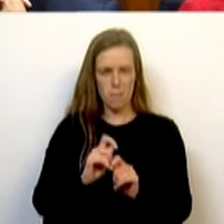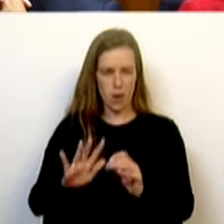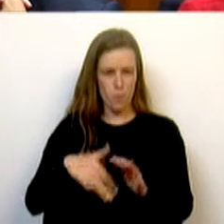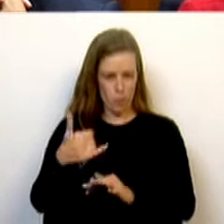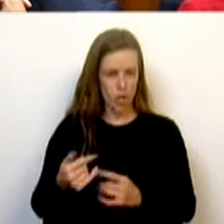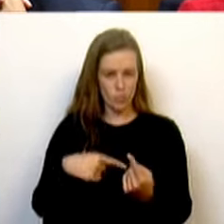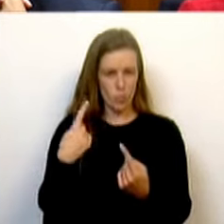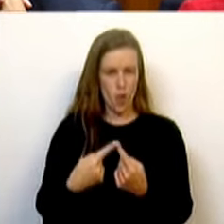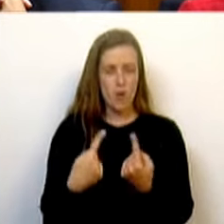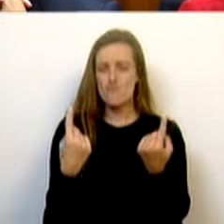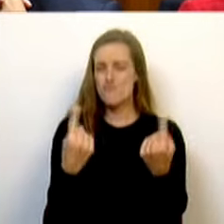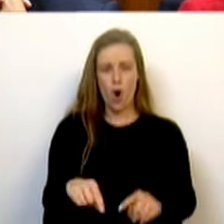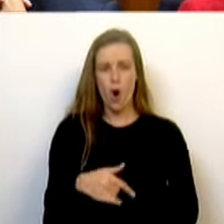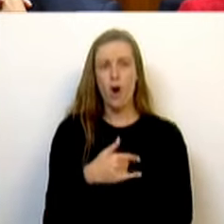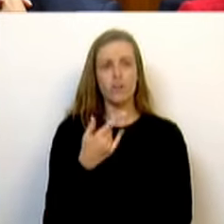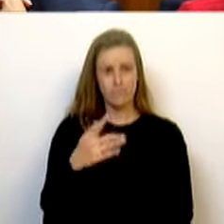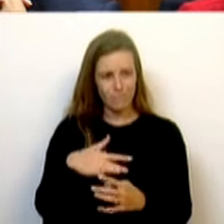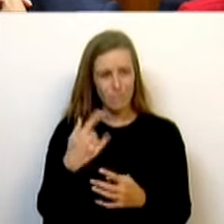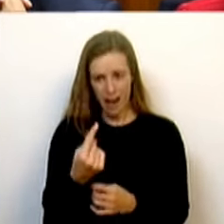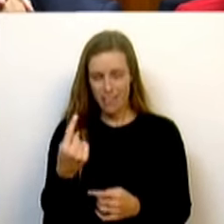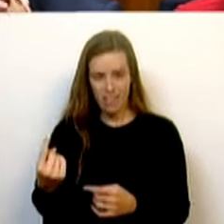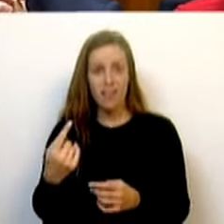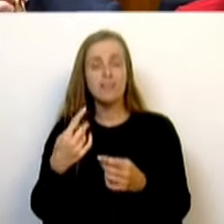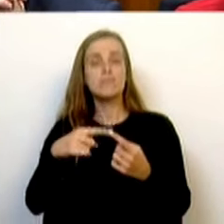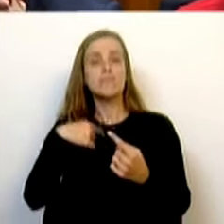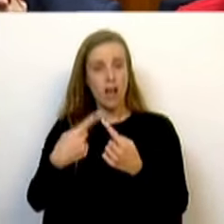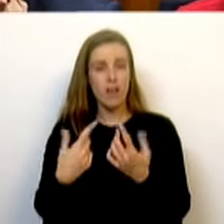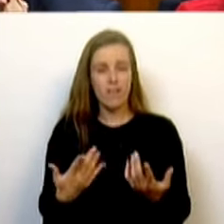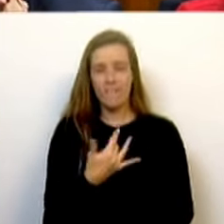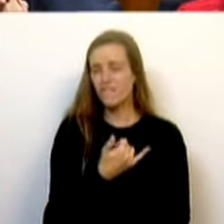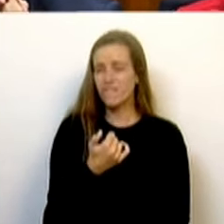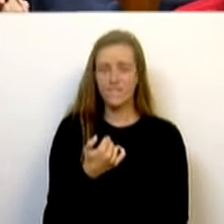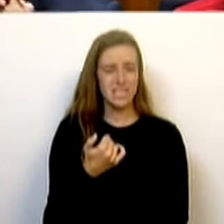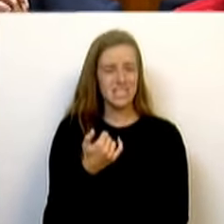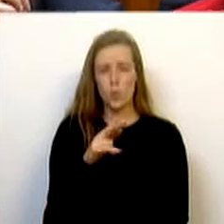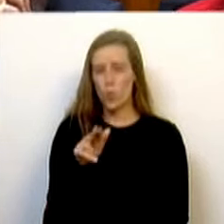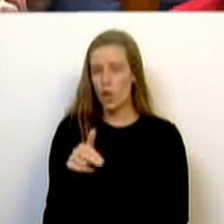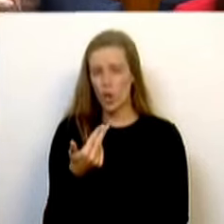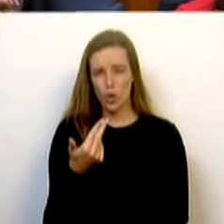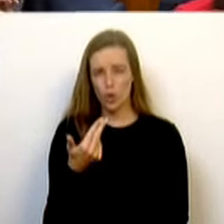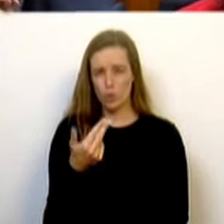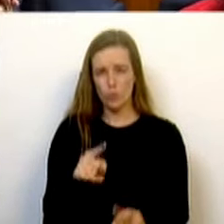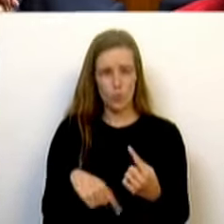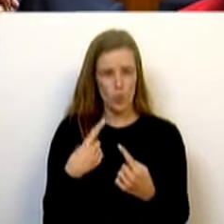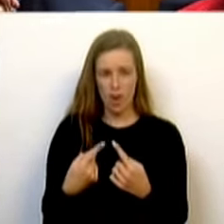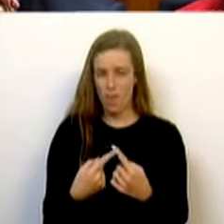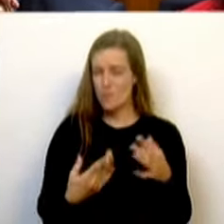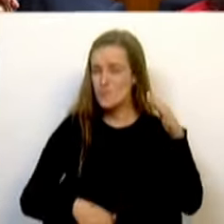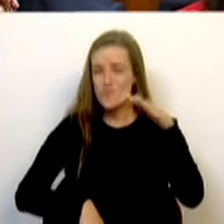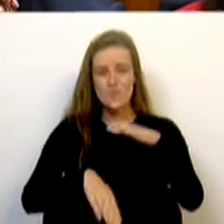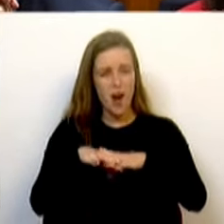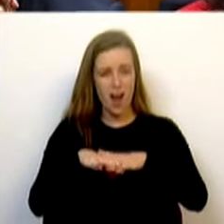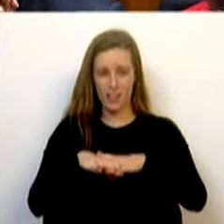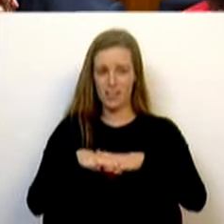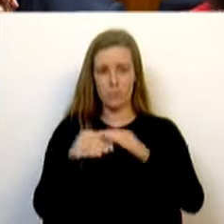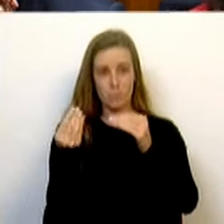próximo ano. E em cada um dos próximos anos é um máximo de mais 25 euros. Máximo de